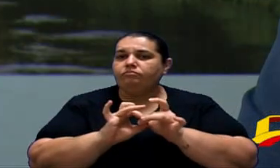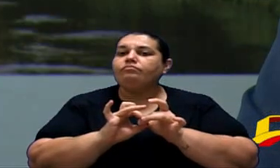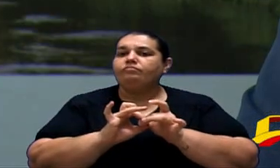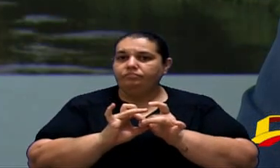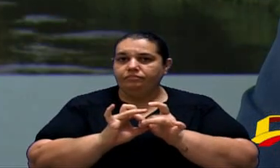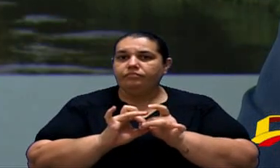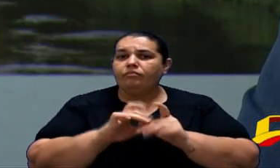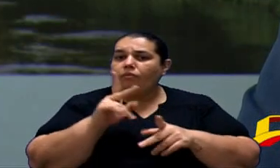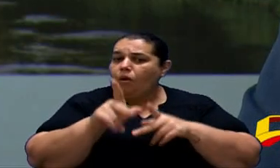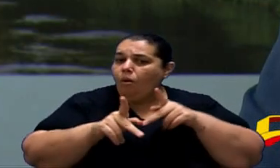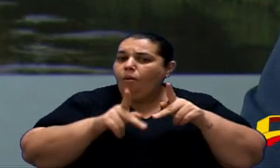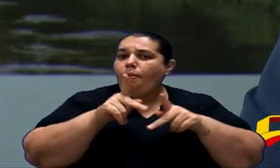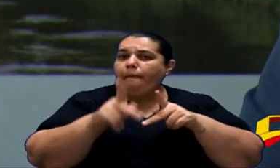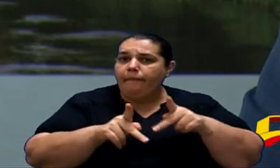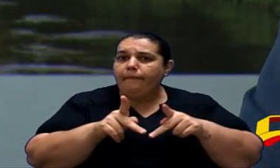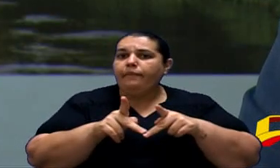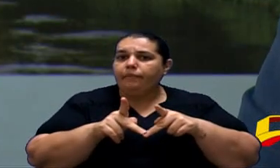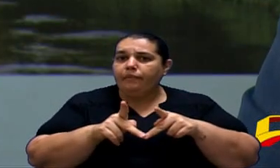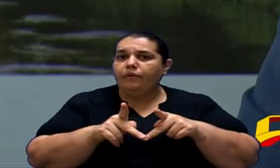A população